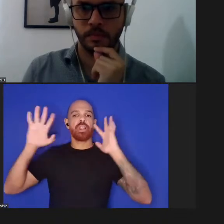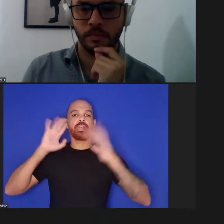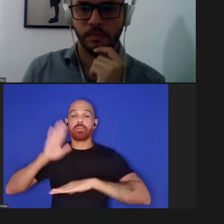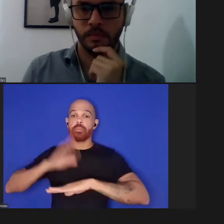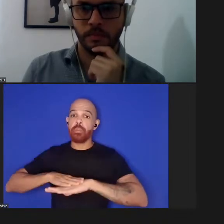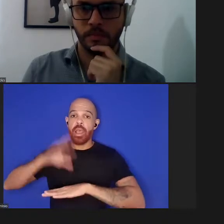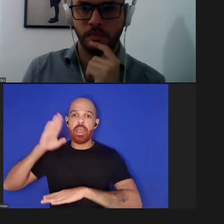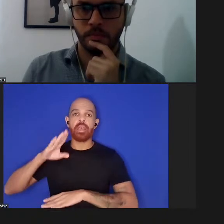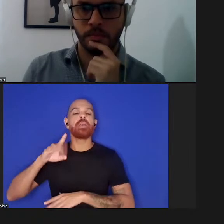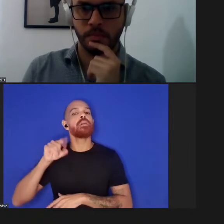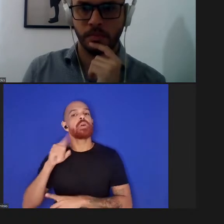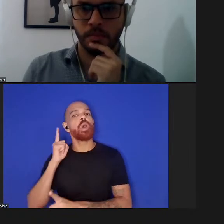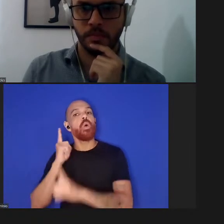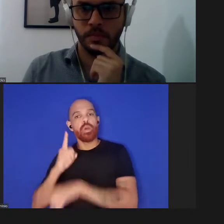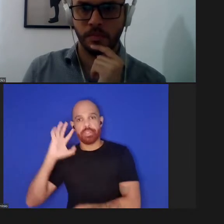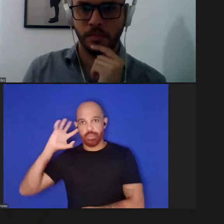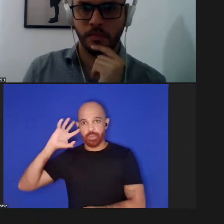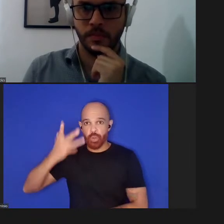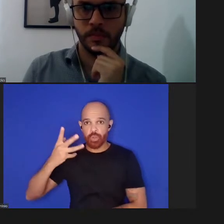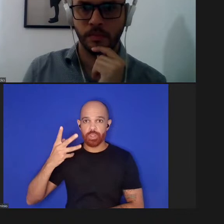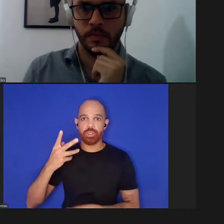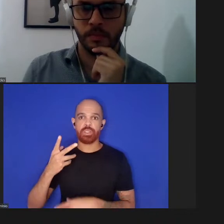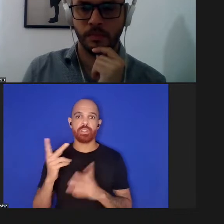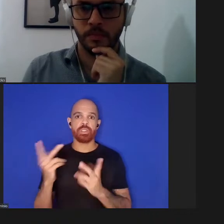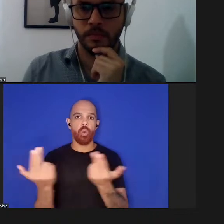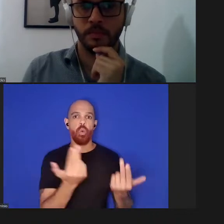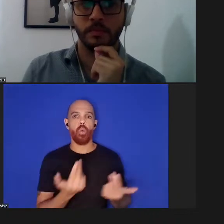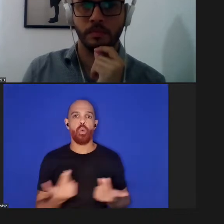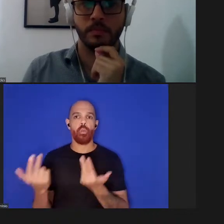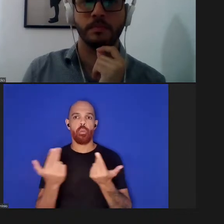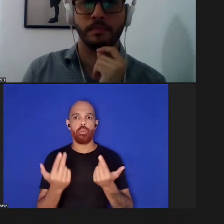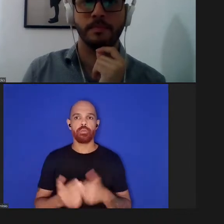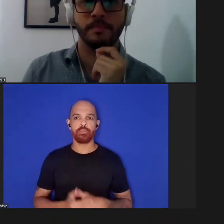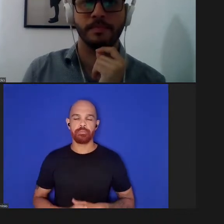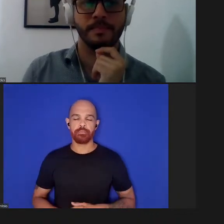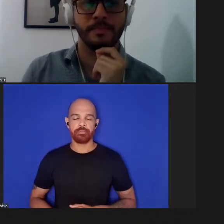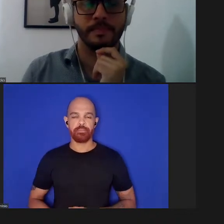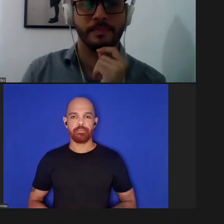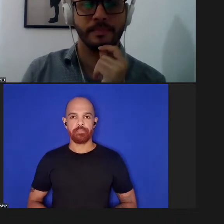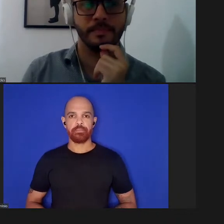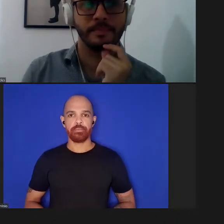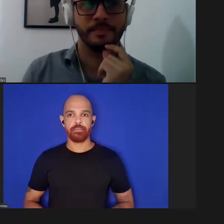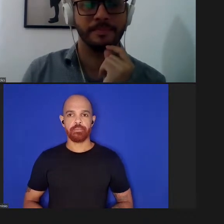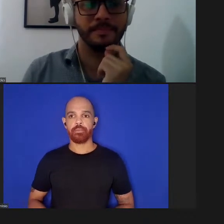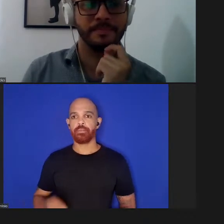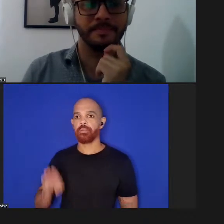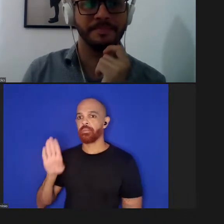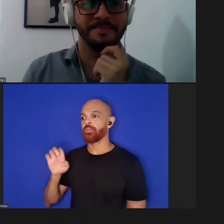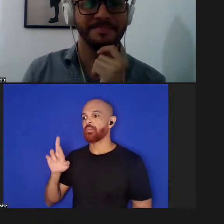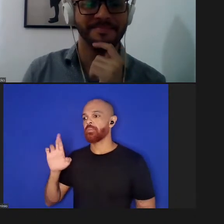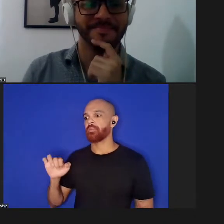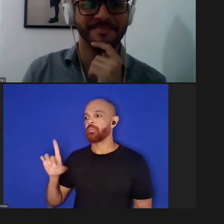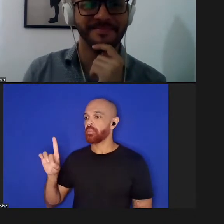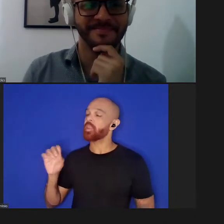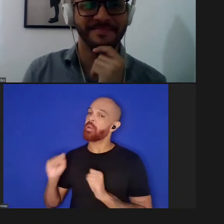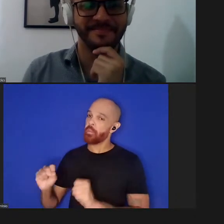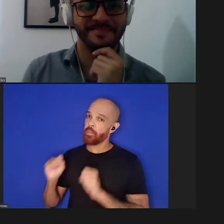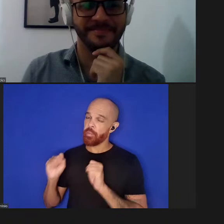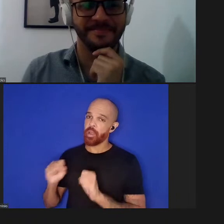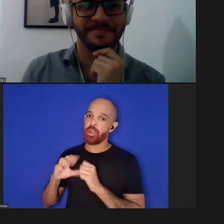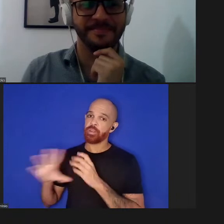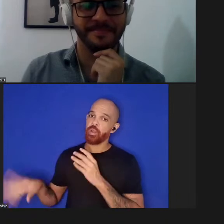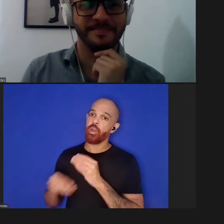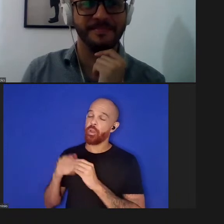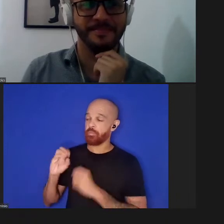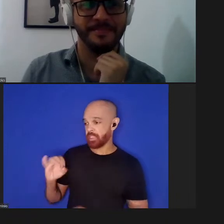soluções comuns é isso Bernardo pode me complementar se